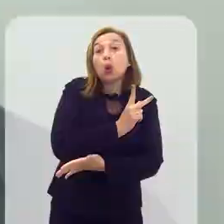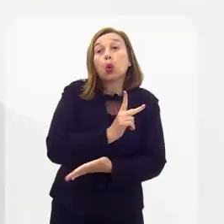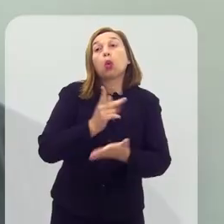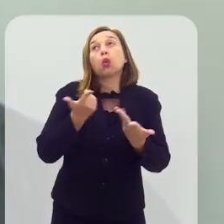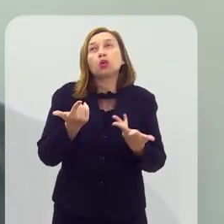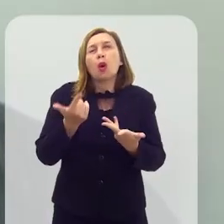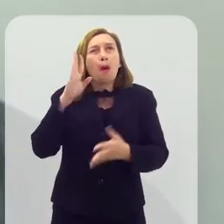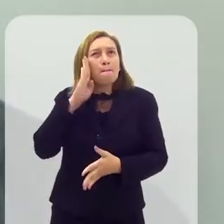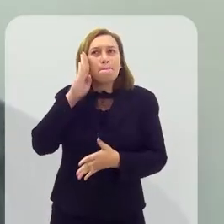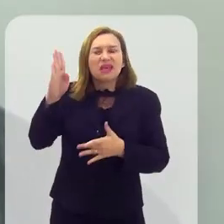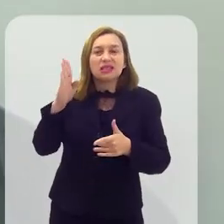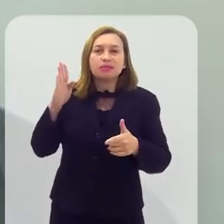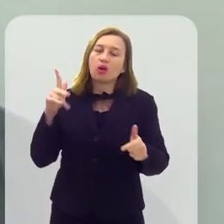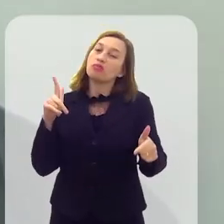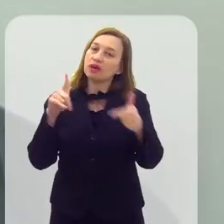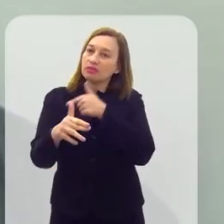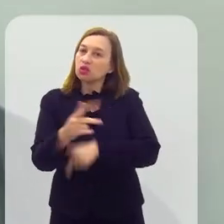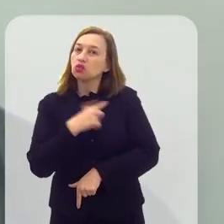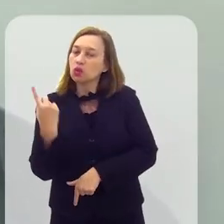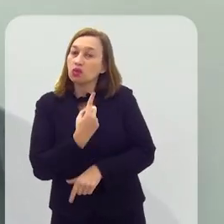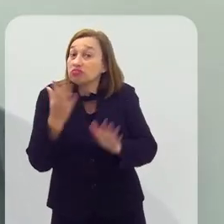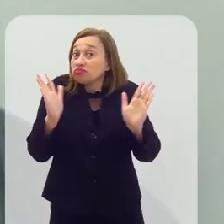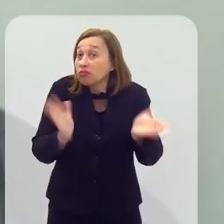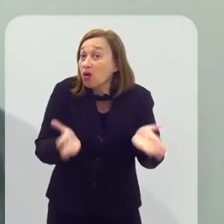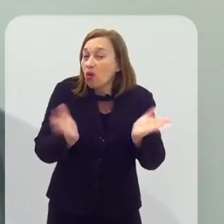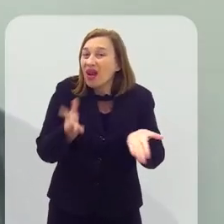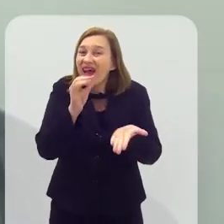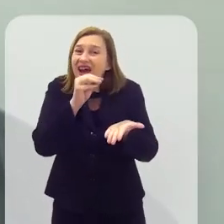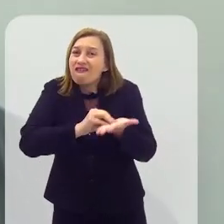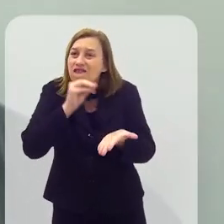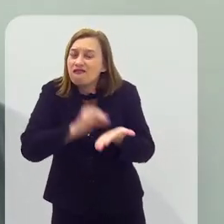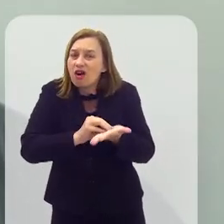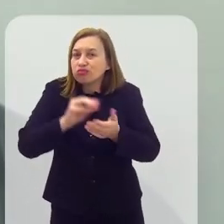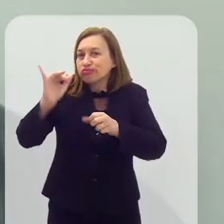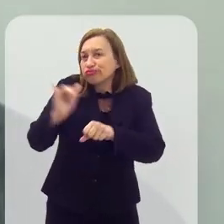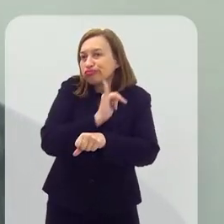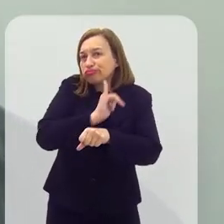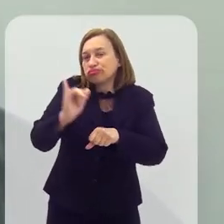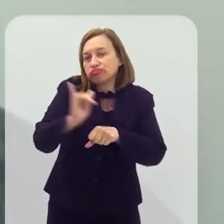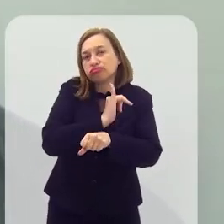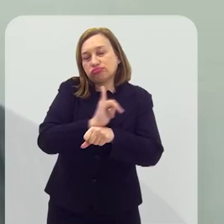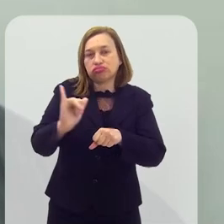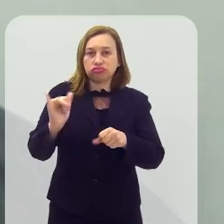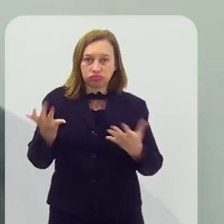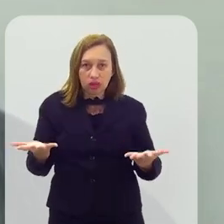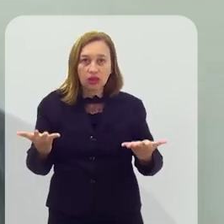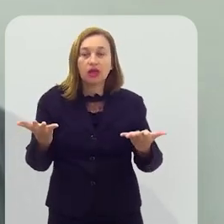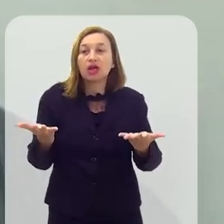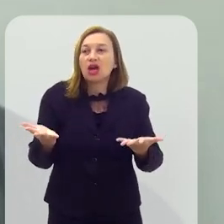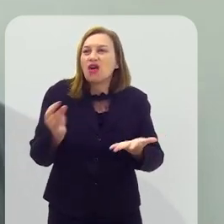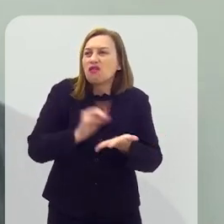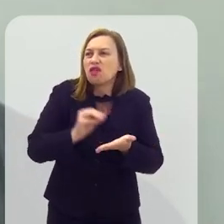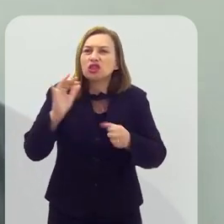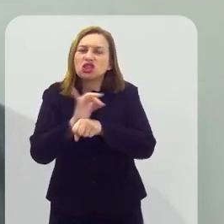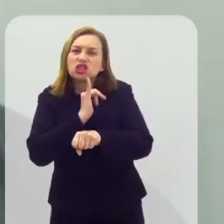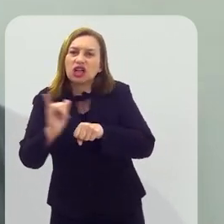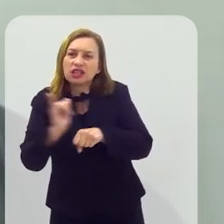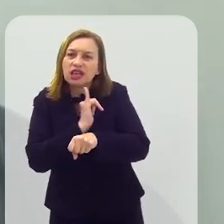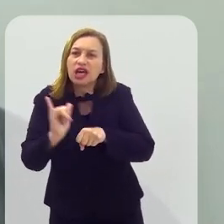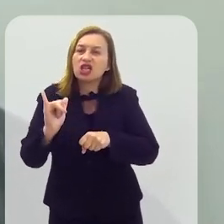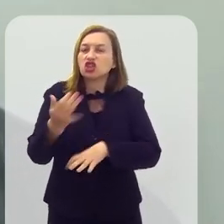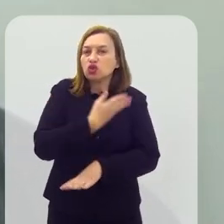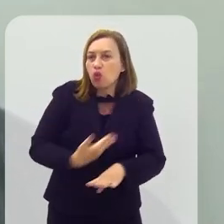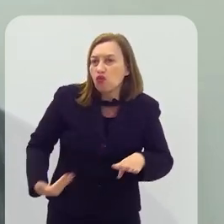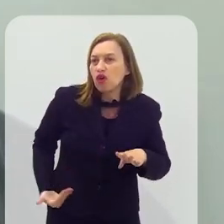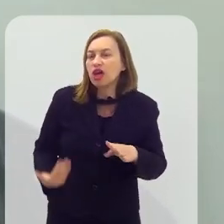acontecem. O que talvez possa ser o nosso principal obstáculo atual é a falta de articulação. A falta de